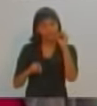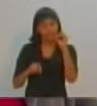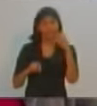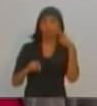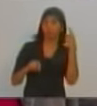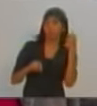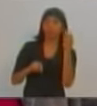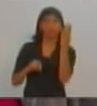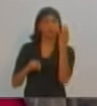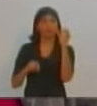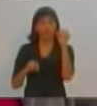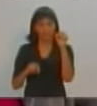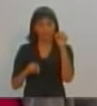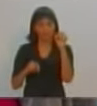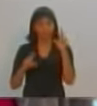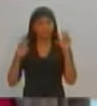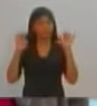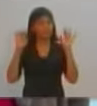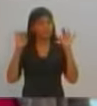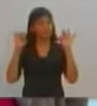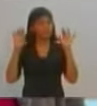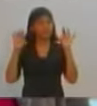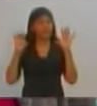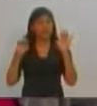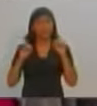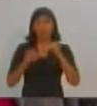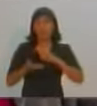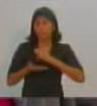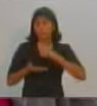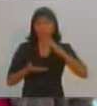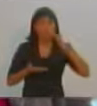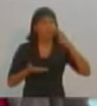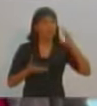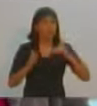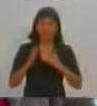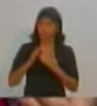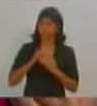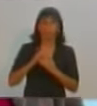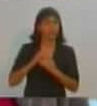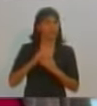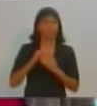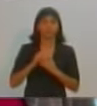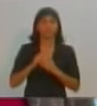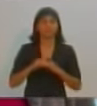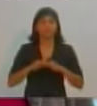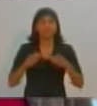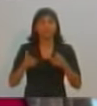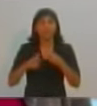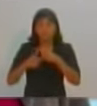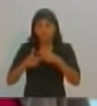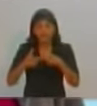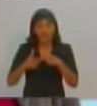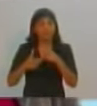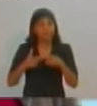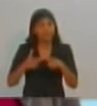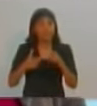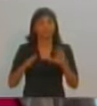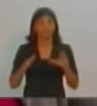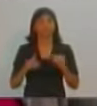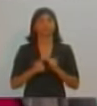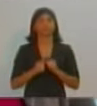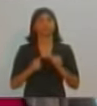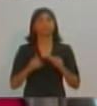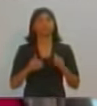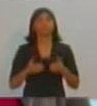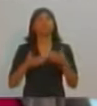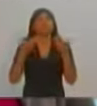especialidade, é seis meses. Nós precisamos de alguém que mude a história da saúde em Presidente Prudente. E você, candidato,